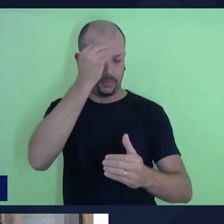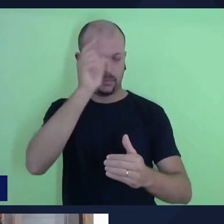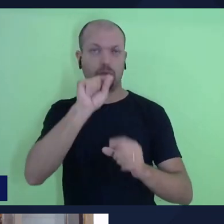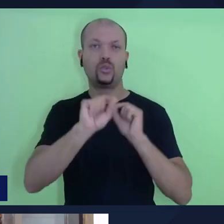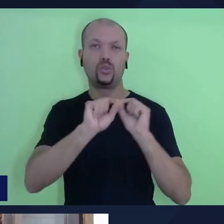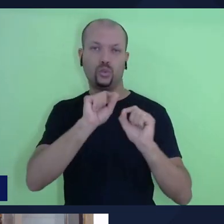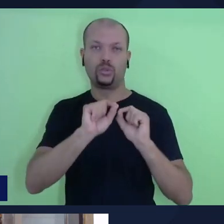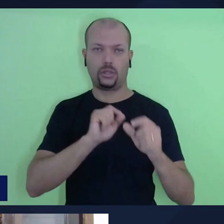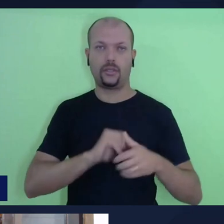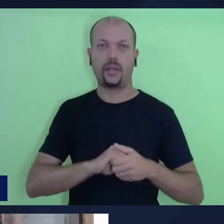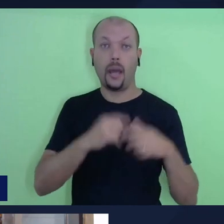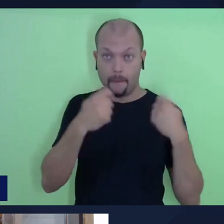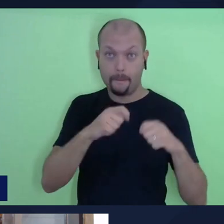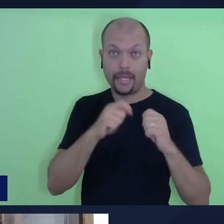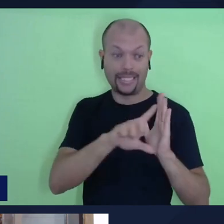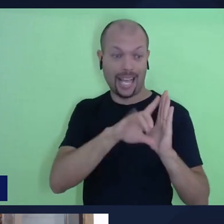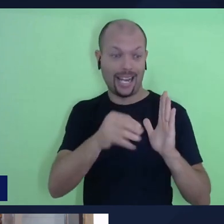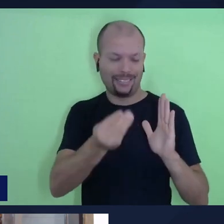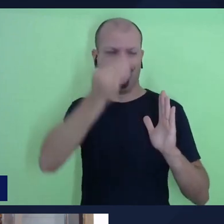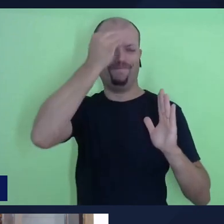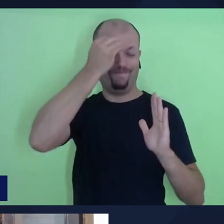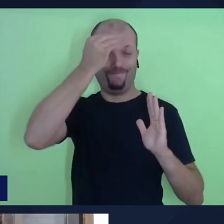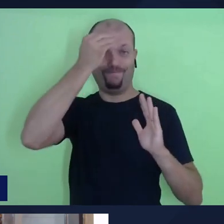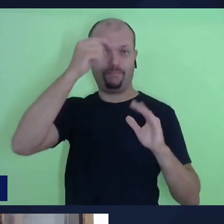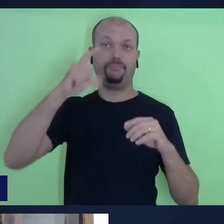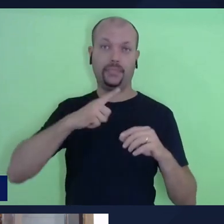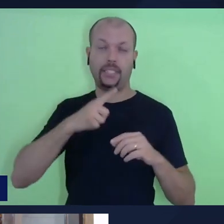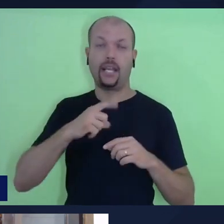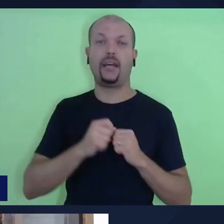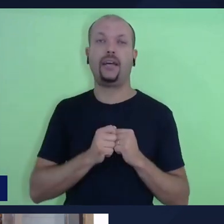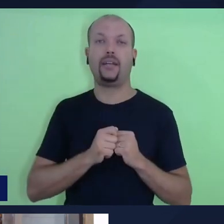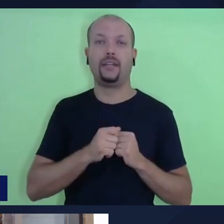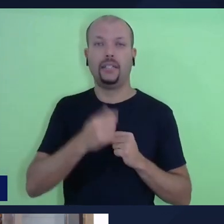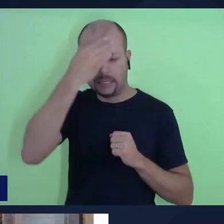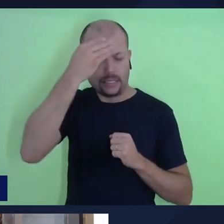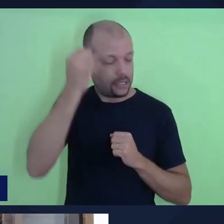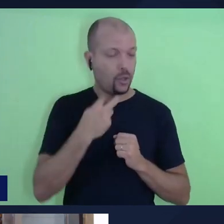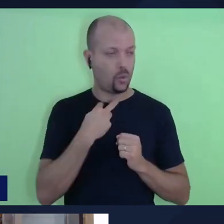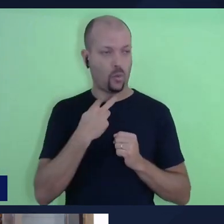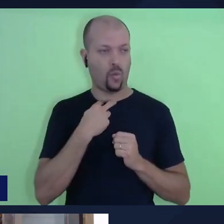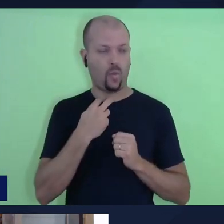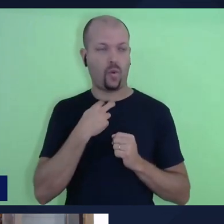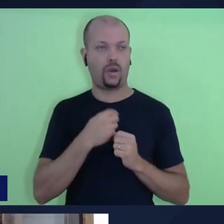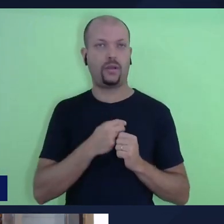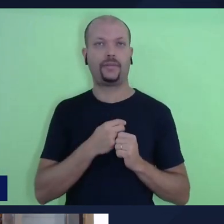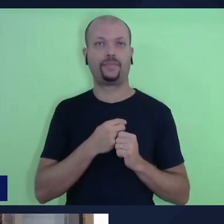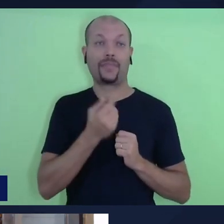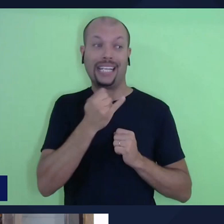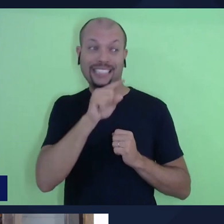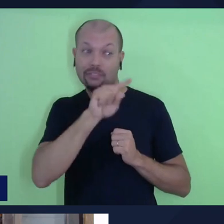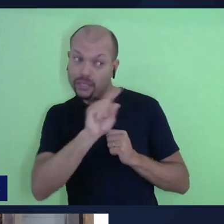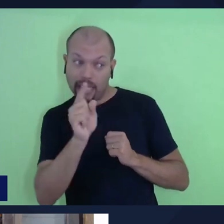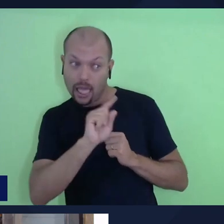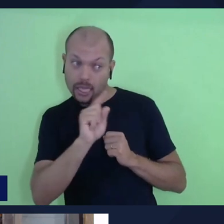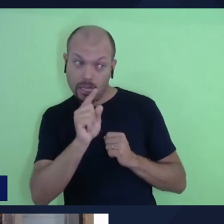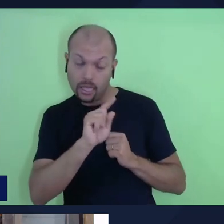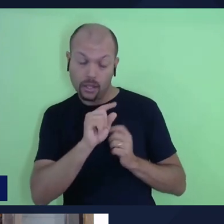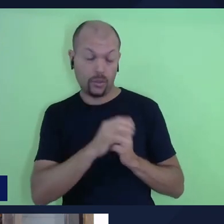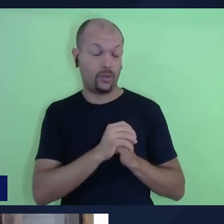coração, essas leis, o que vai acontecer? Você vai ter consequências práticas sobre sua vida.